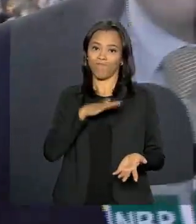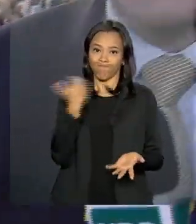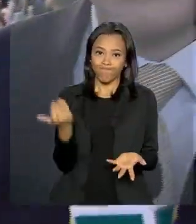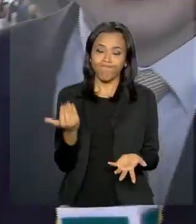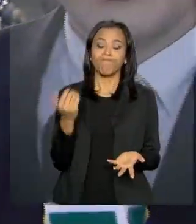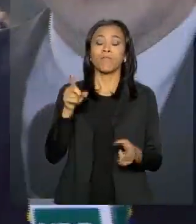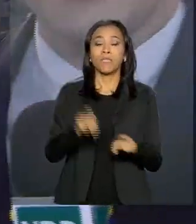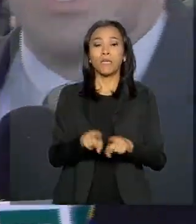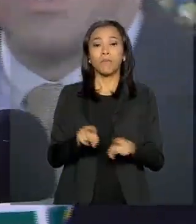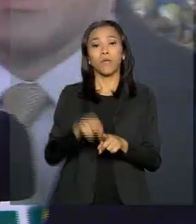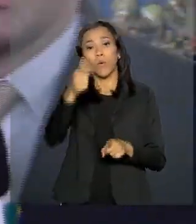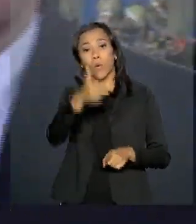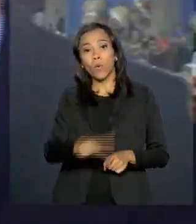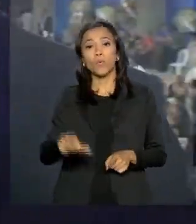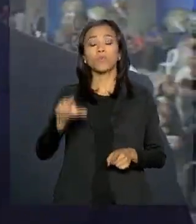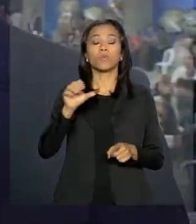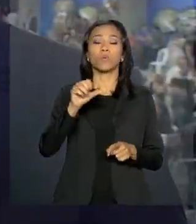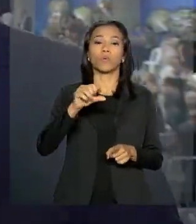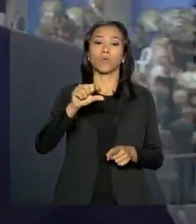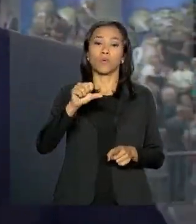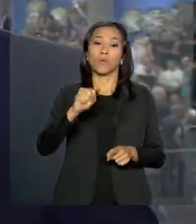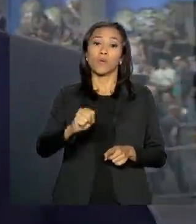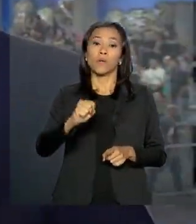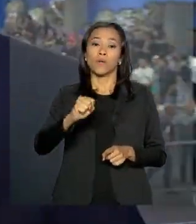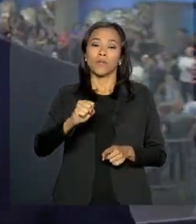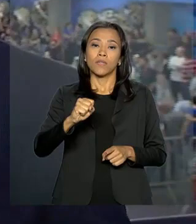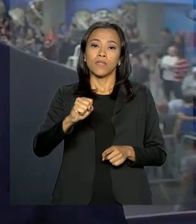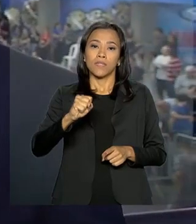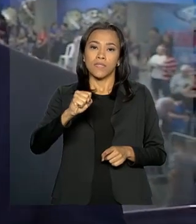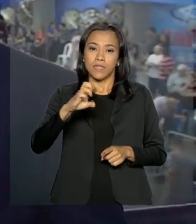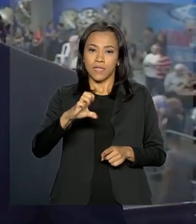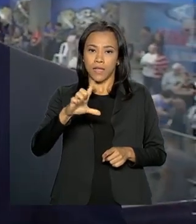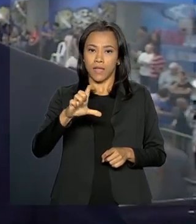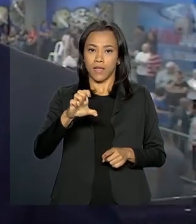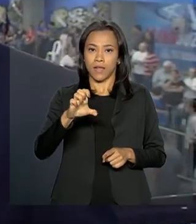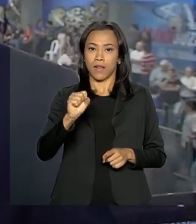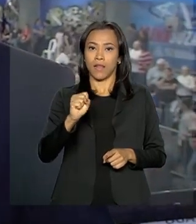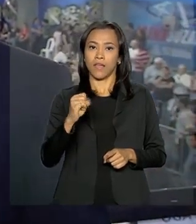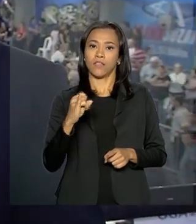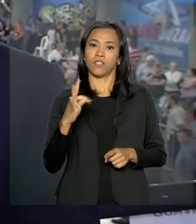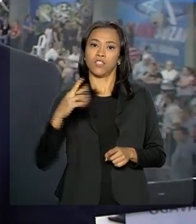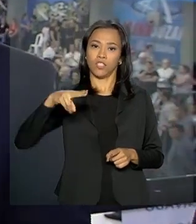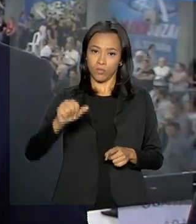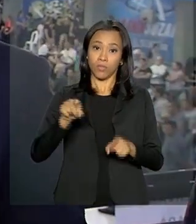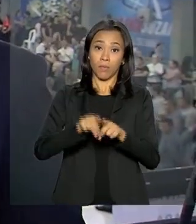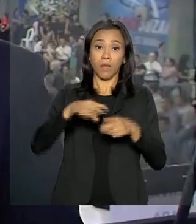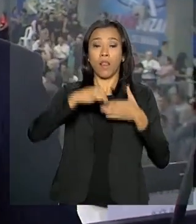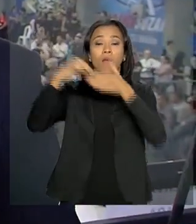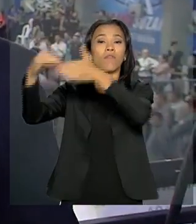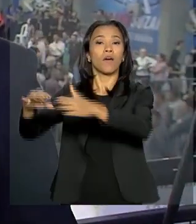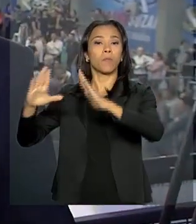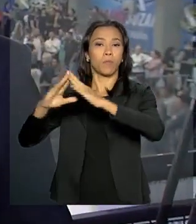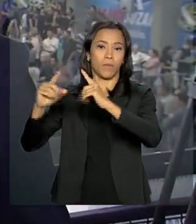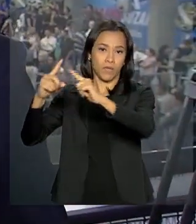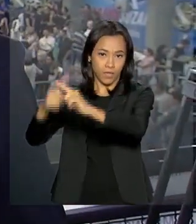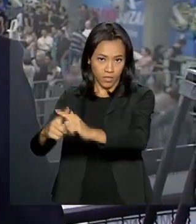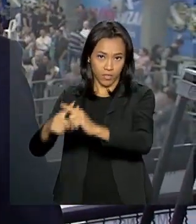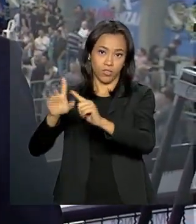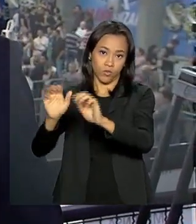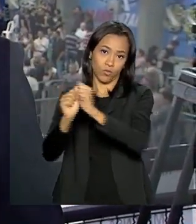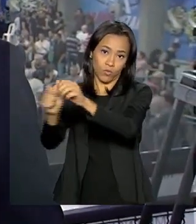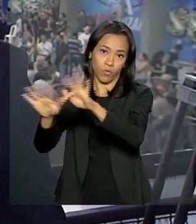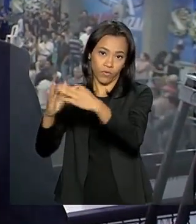Celestino está em uma igreja frequentada pela família. E os corpos de Jorge Antônio